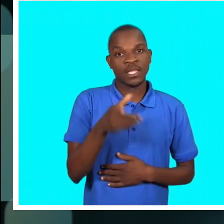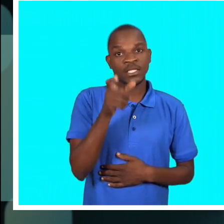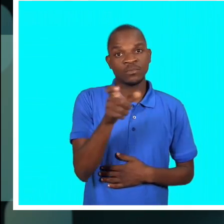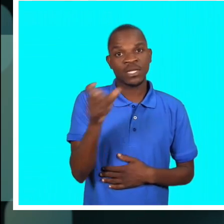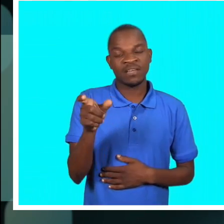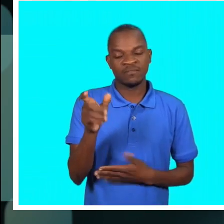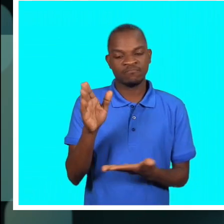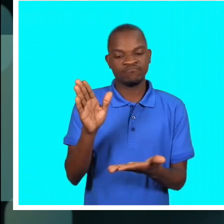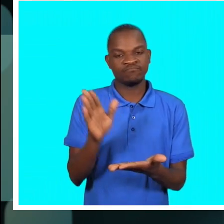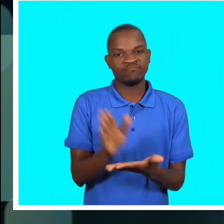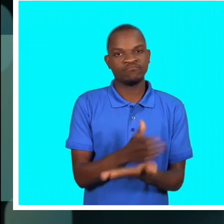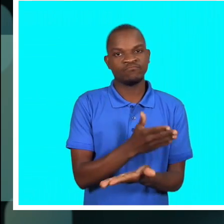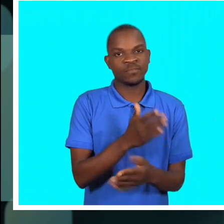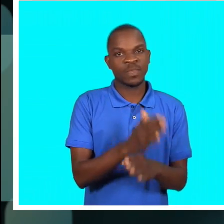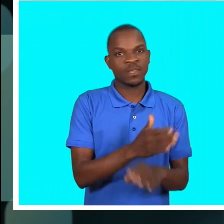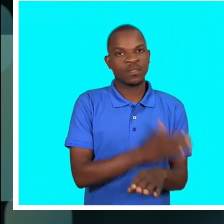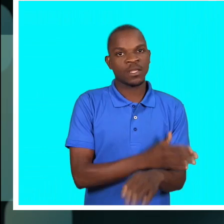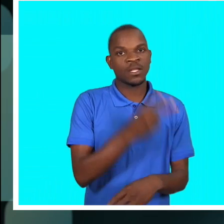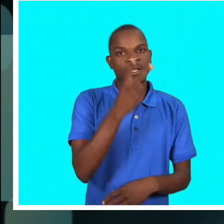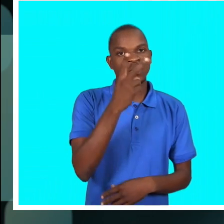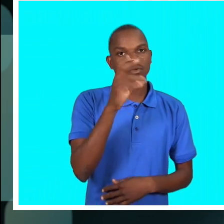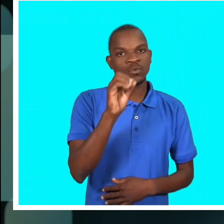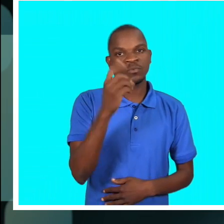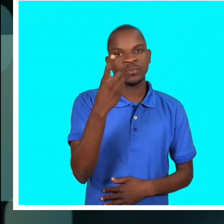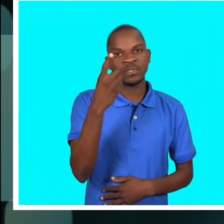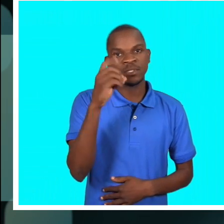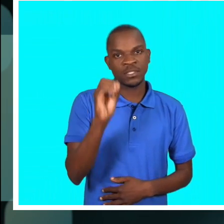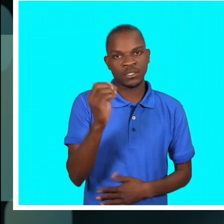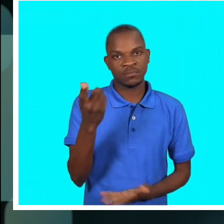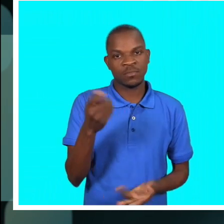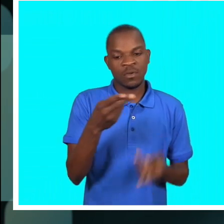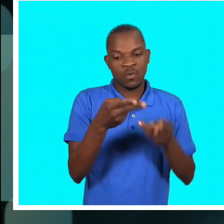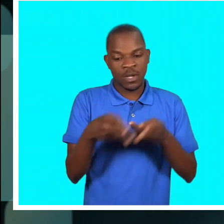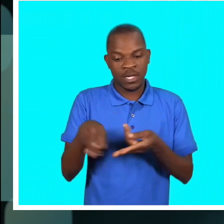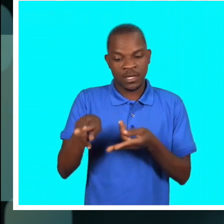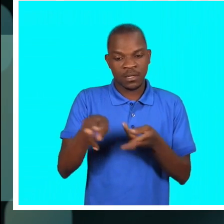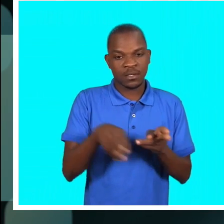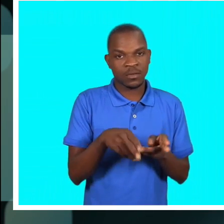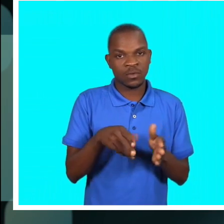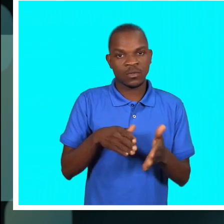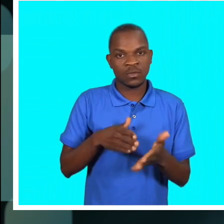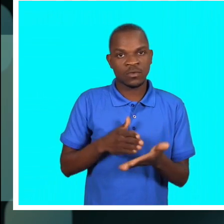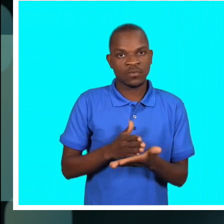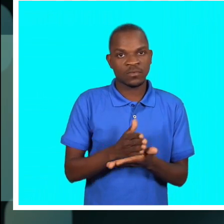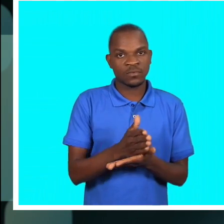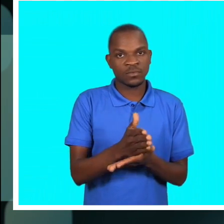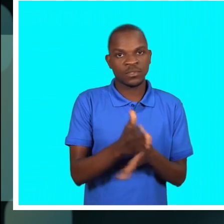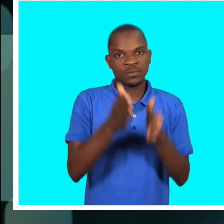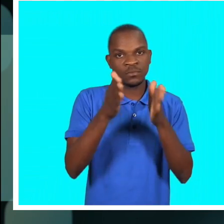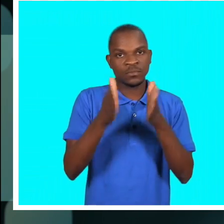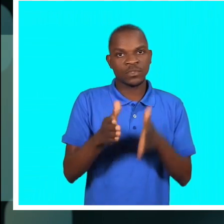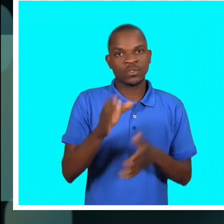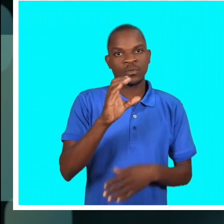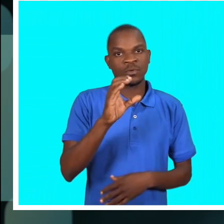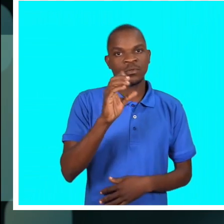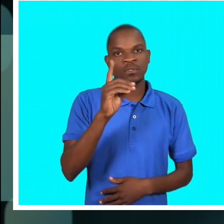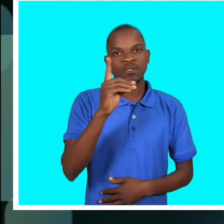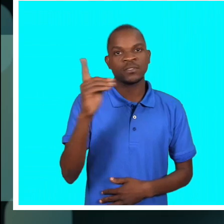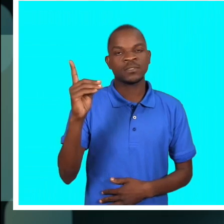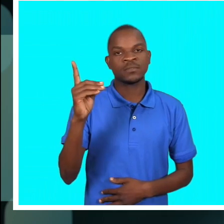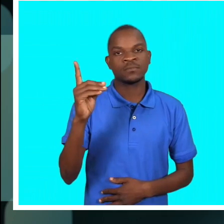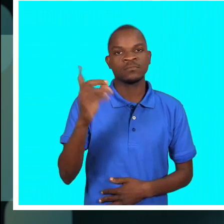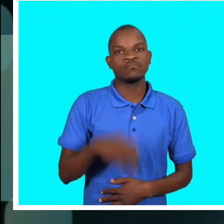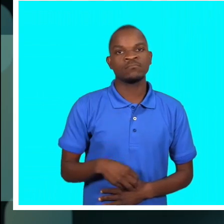Estes termos caíram em desuso em 2010 com a retificação da Convenção dos Direitos das